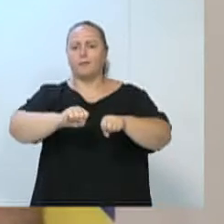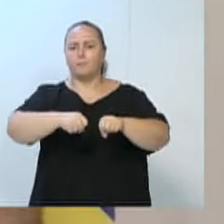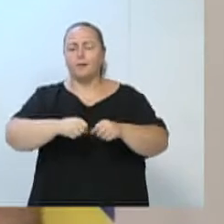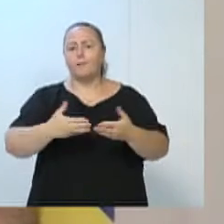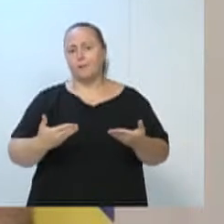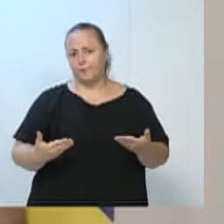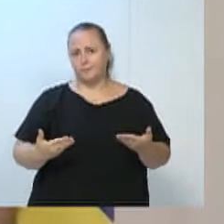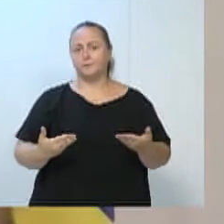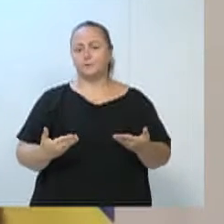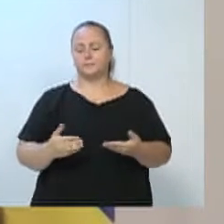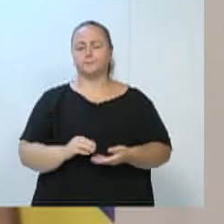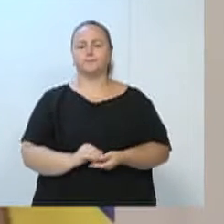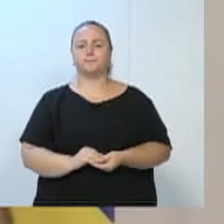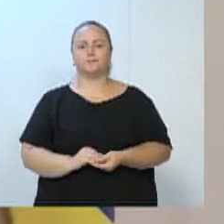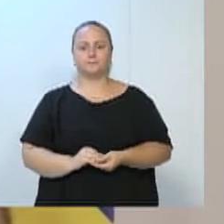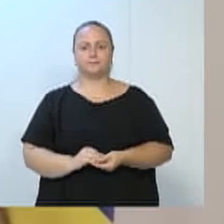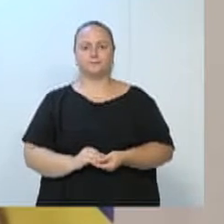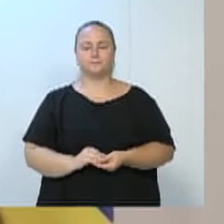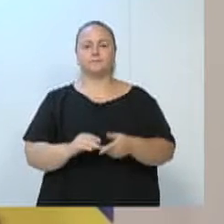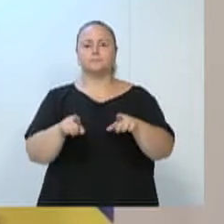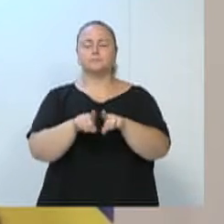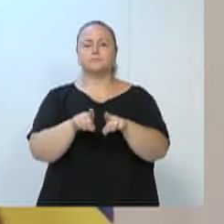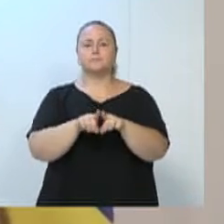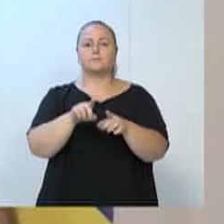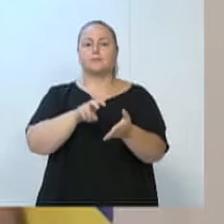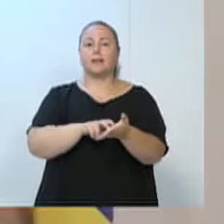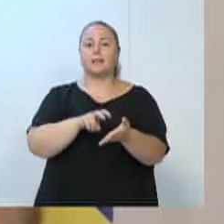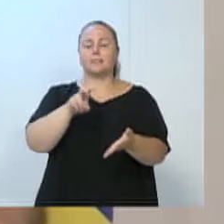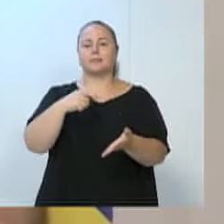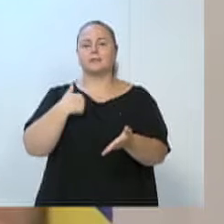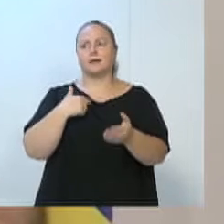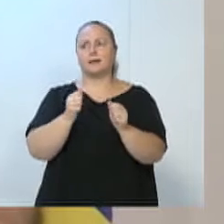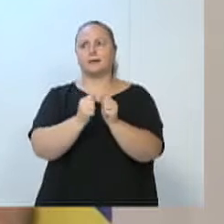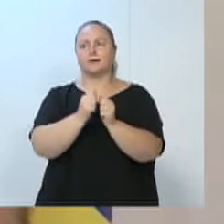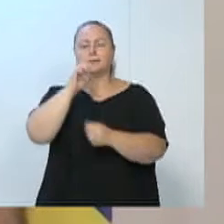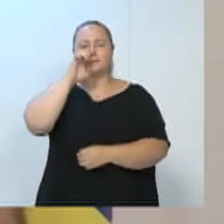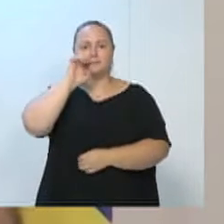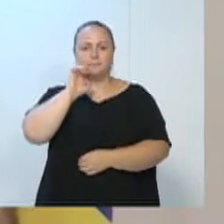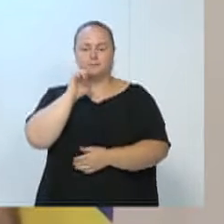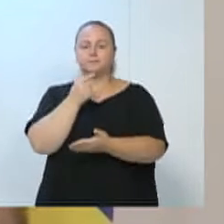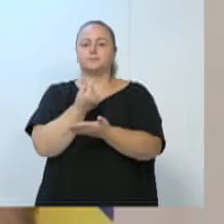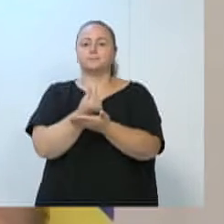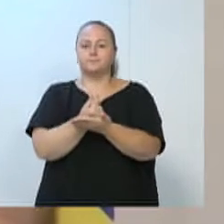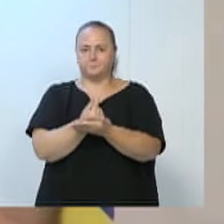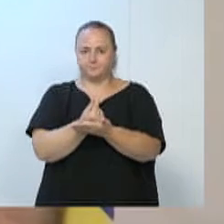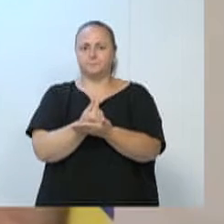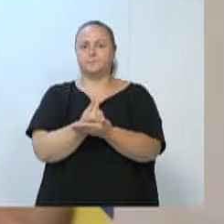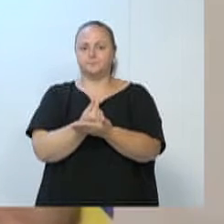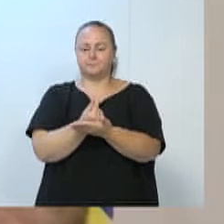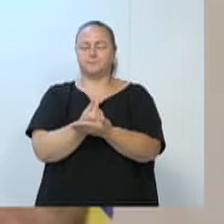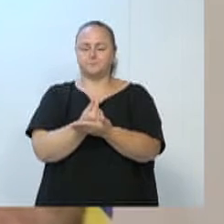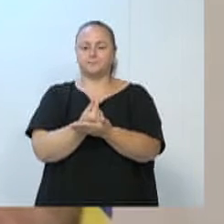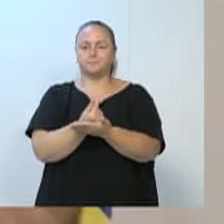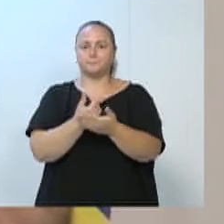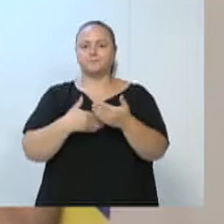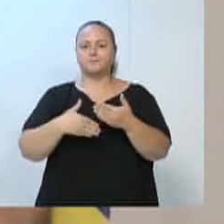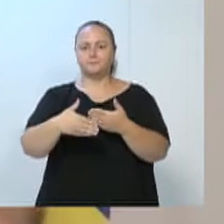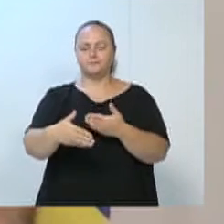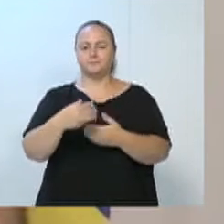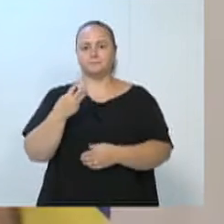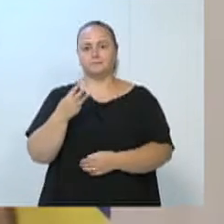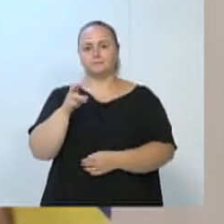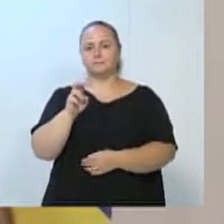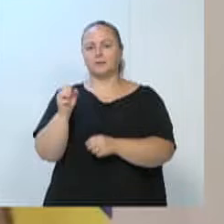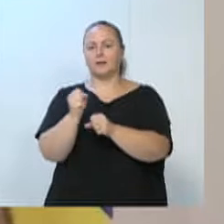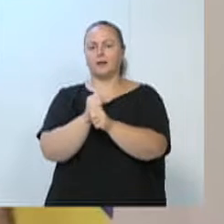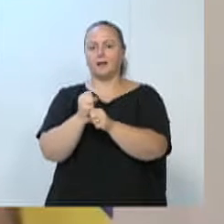manhã, junto com o presidente, o vereador Egídio Pecaus, o vereador Akshan Loureiro, na solidariedade dos 35 anos do